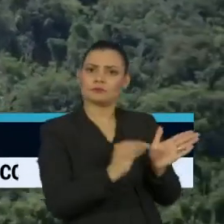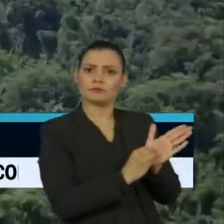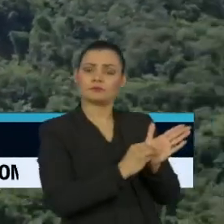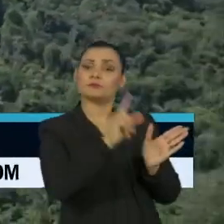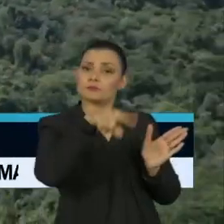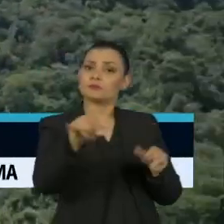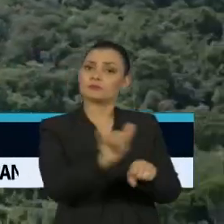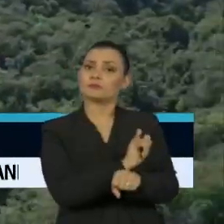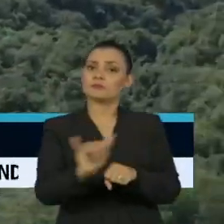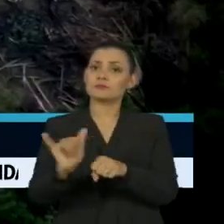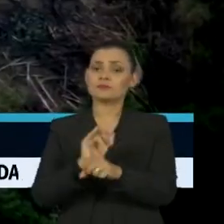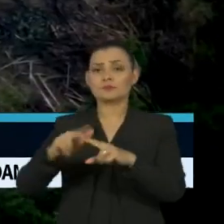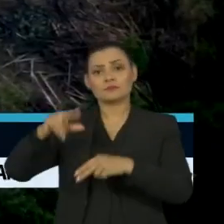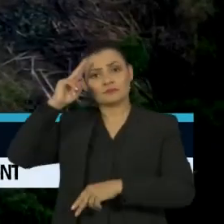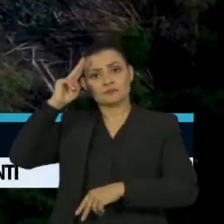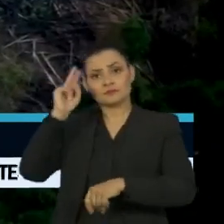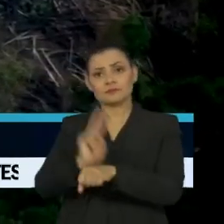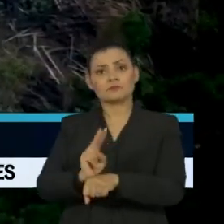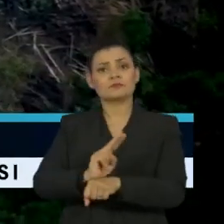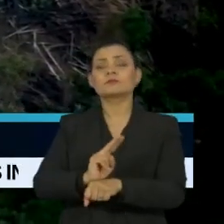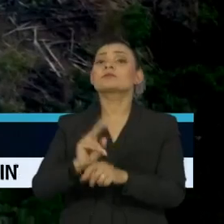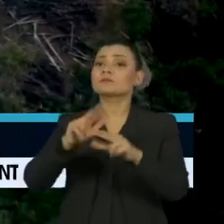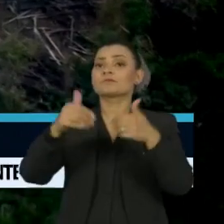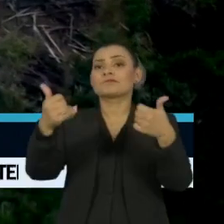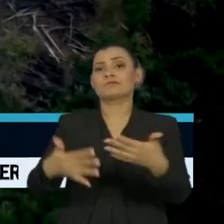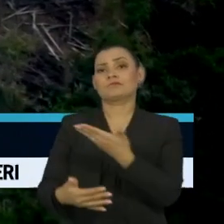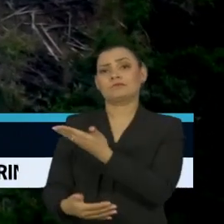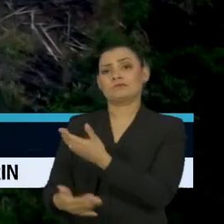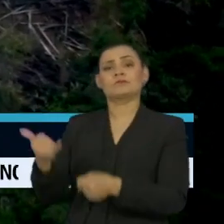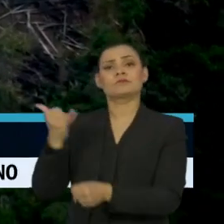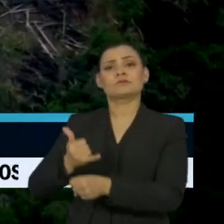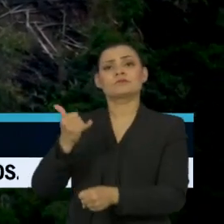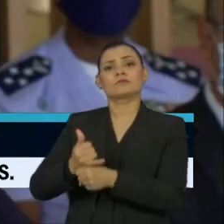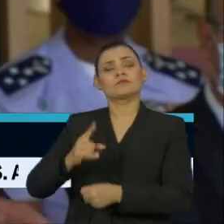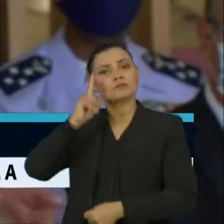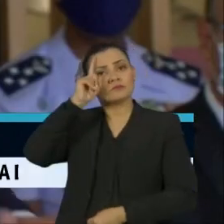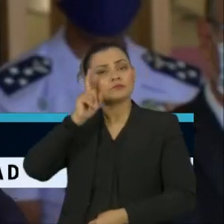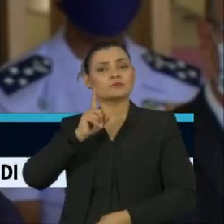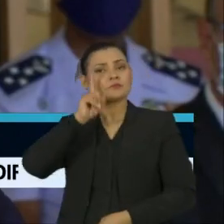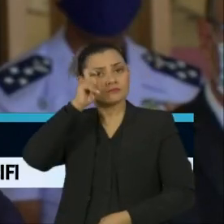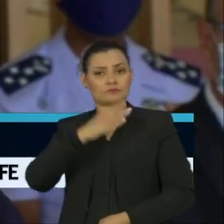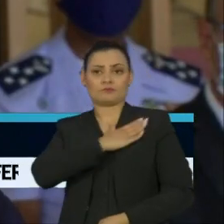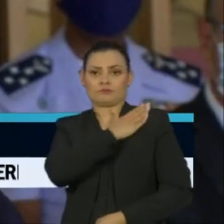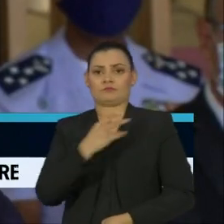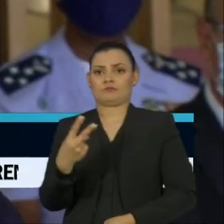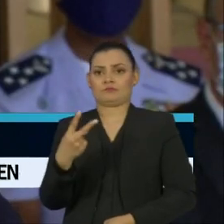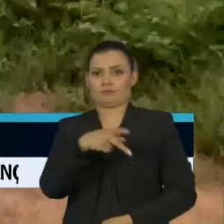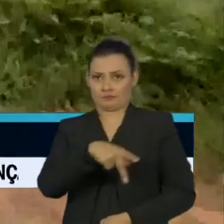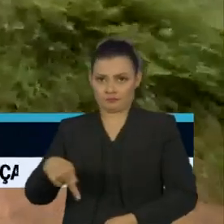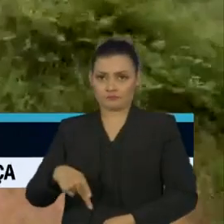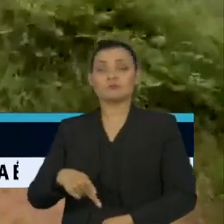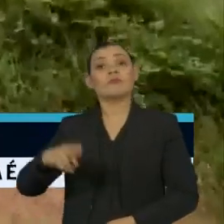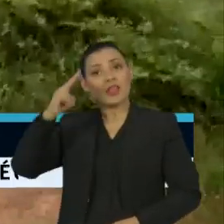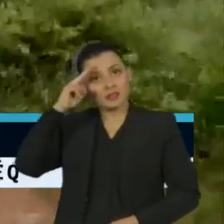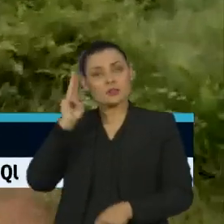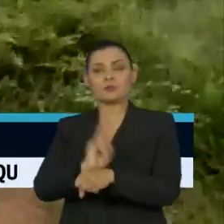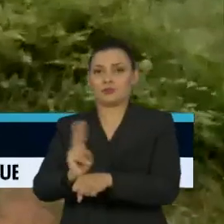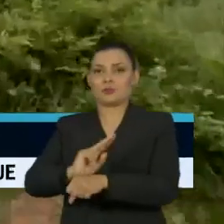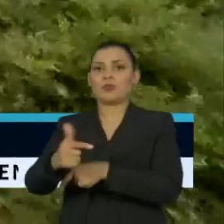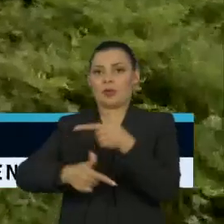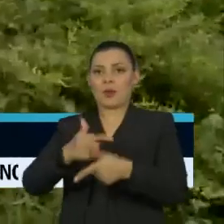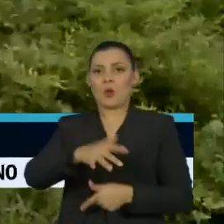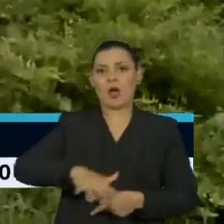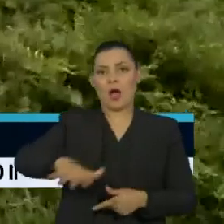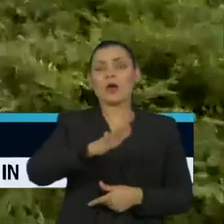estratégica pelas Forças Armadas, o que ajuda a explicar a chefia de Mourão no Conselho. No Exército, ele atuou no Comando Militar da